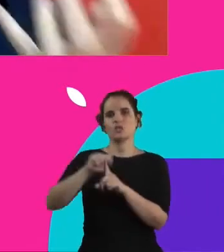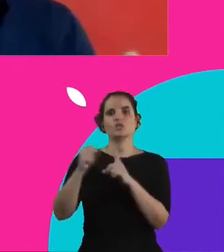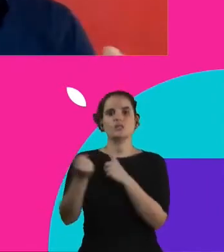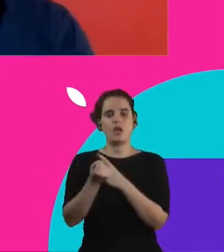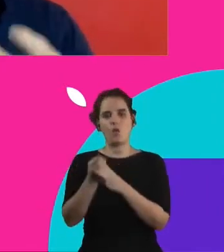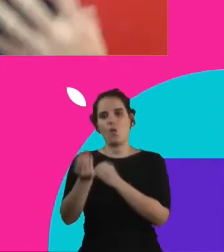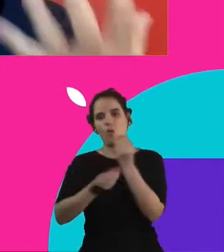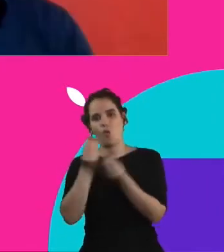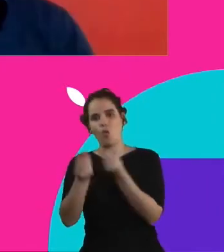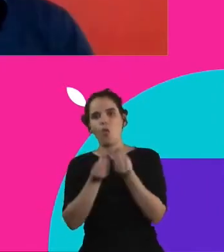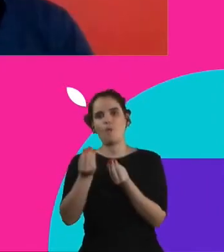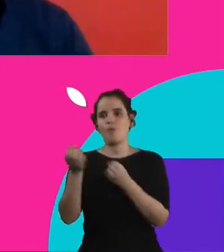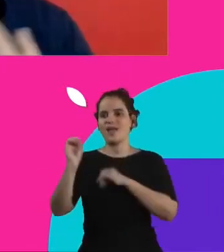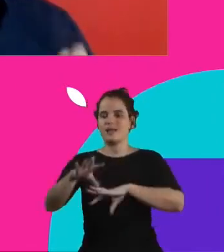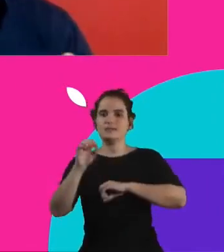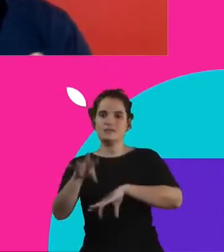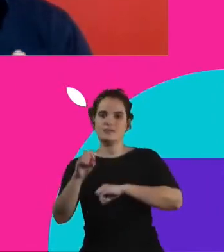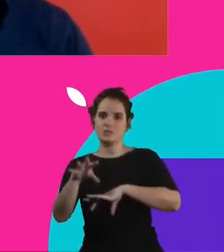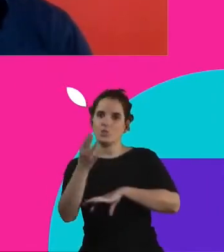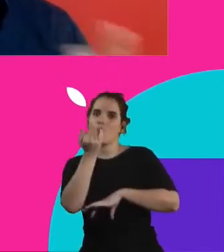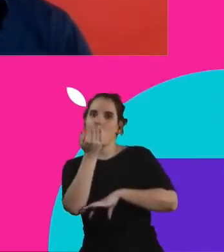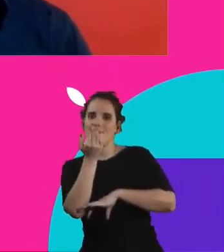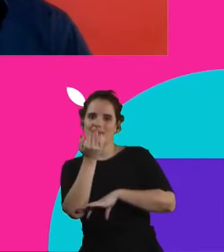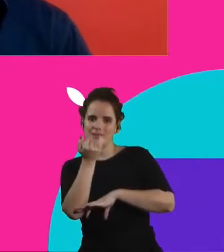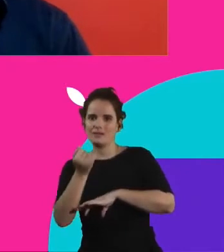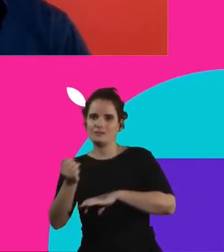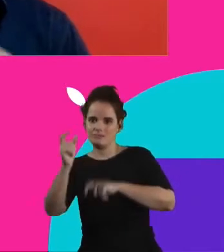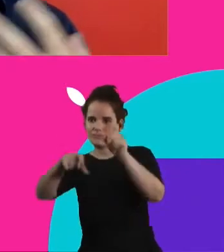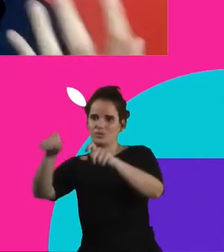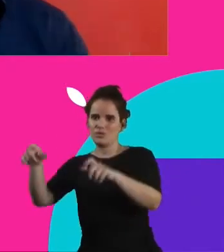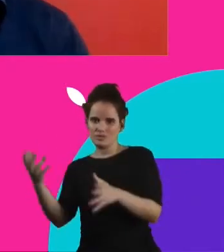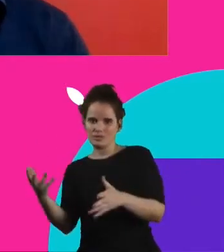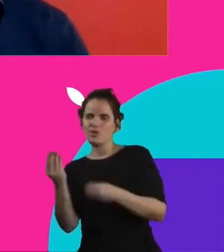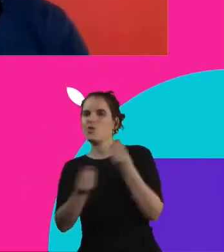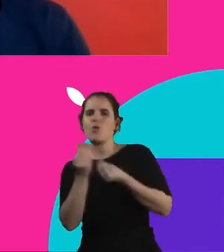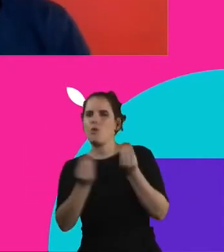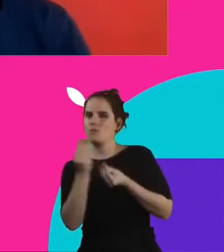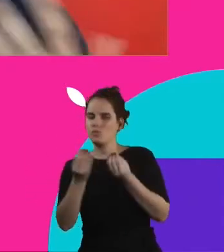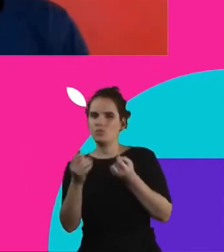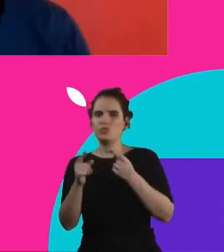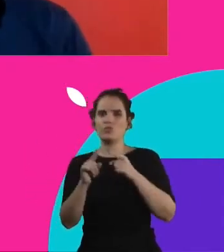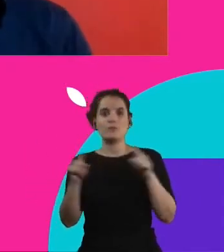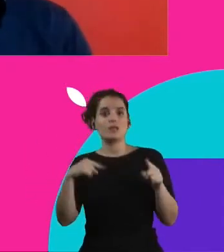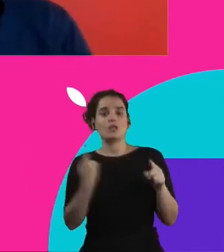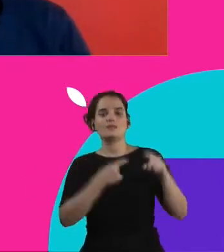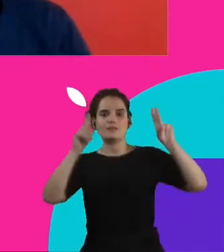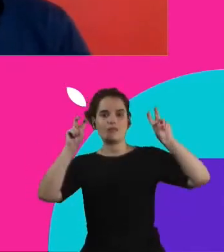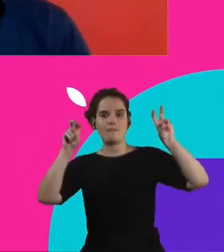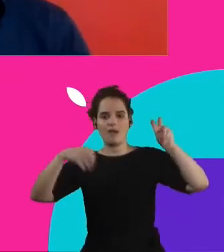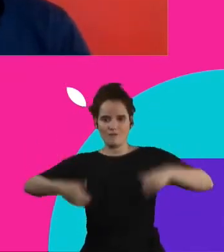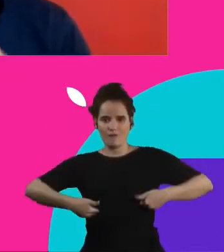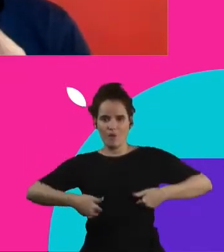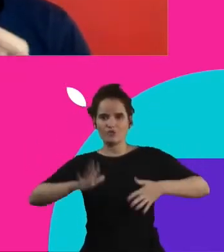a oportunidade, o ensino que a comida pode oferecer para as pessoas. Mas a gente vem trabalhando com o tema da fome já há